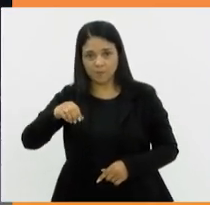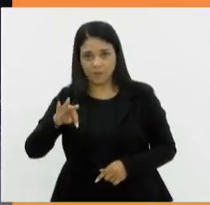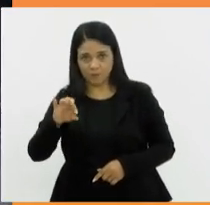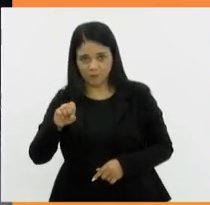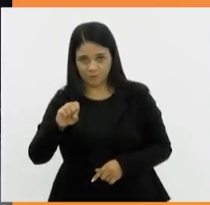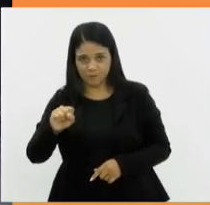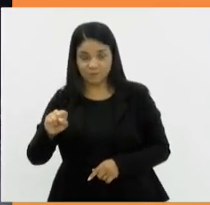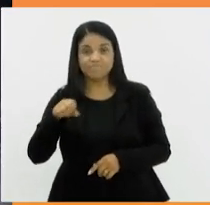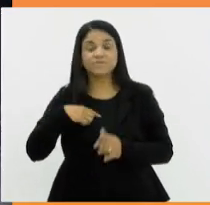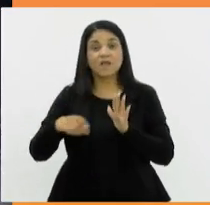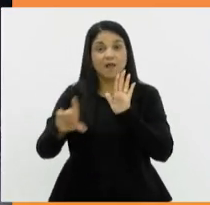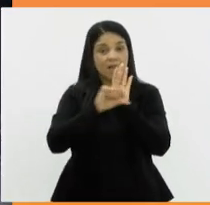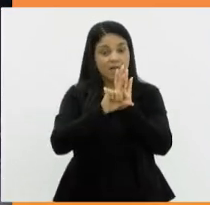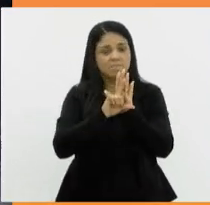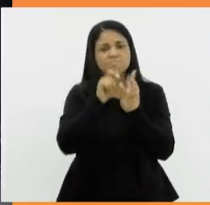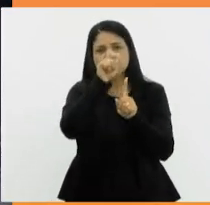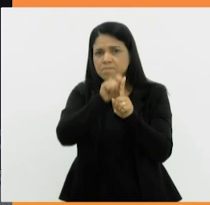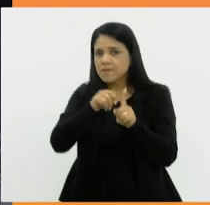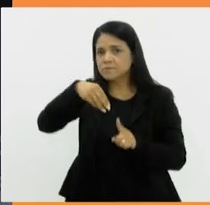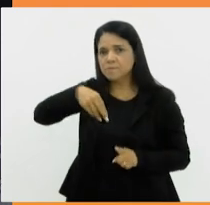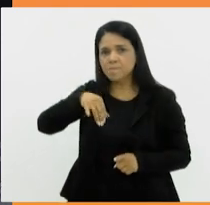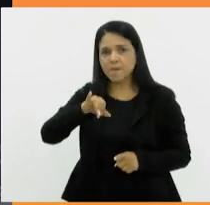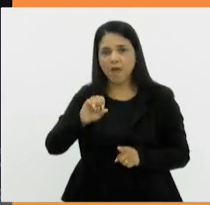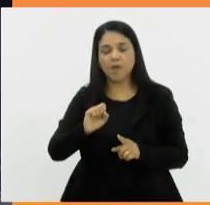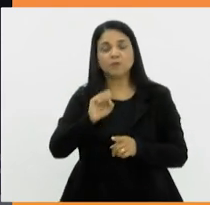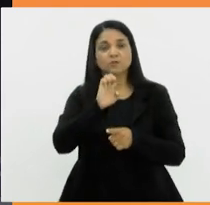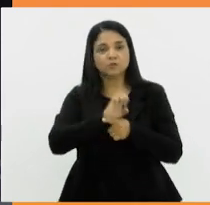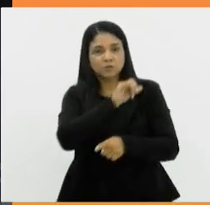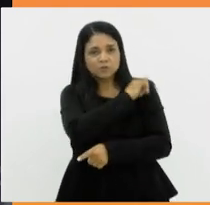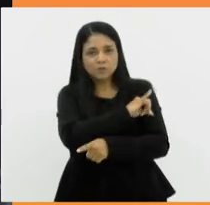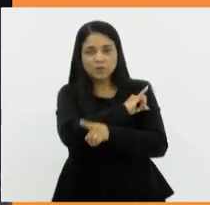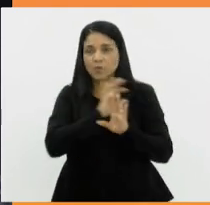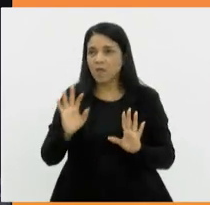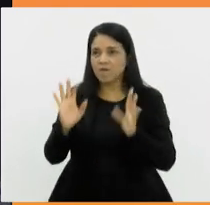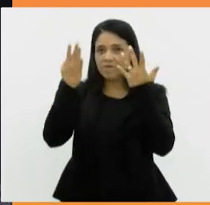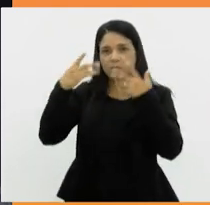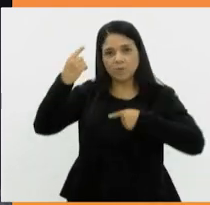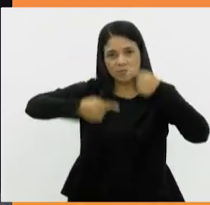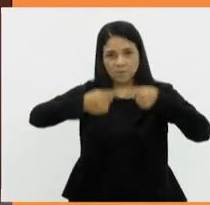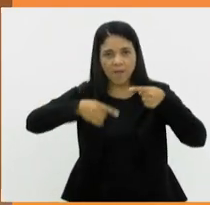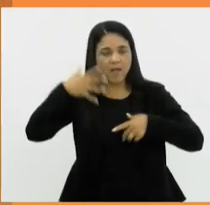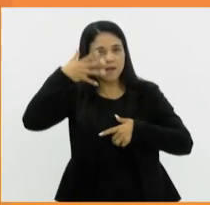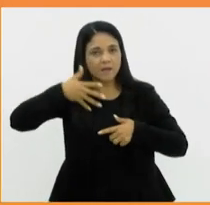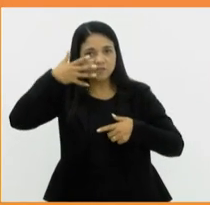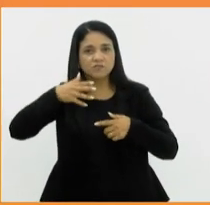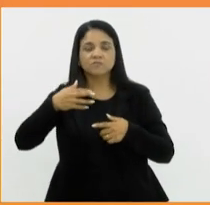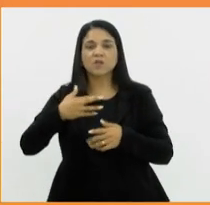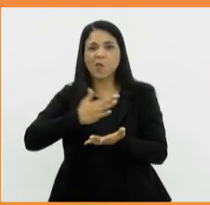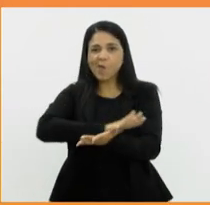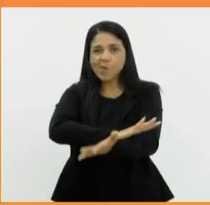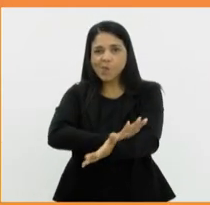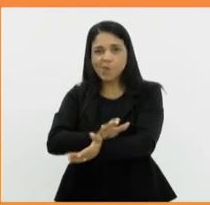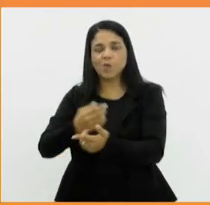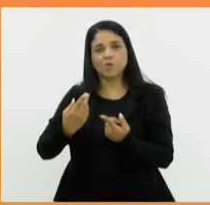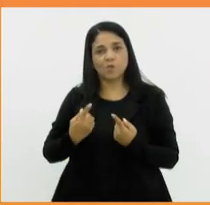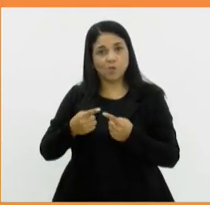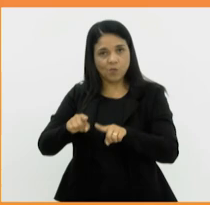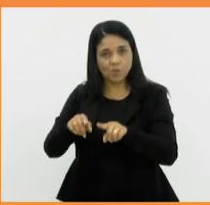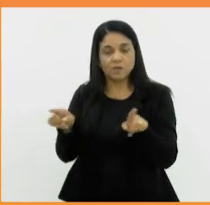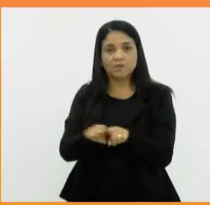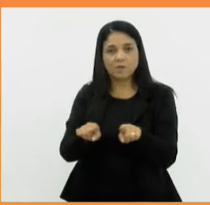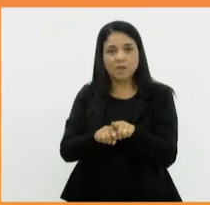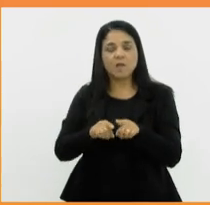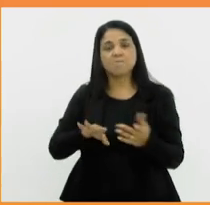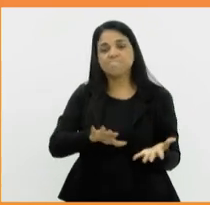durante todo o mês de maio, o Rio de Janeiro promoverá eventos e debates sobre racismo, encarceramento e mortes